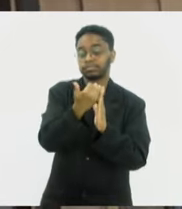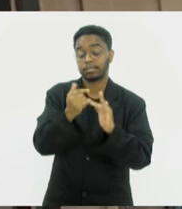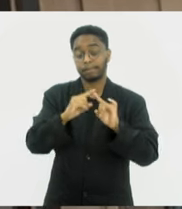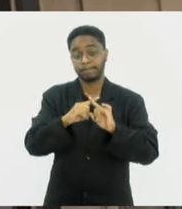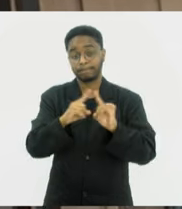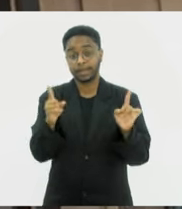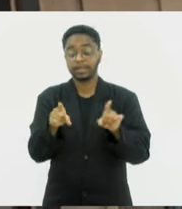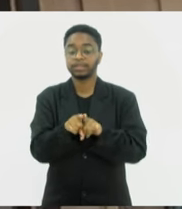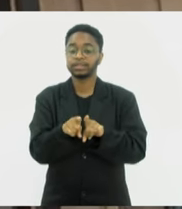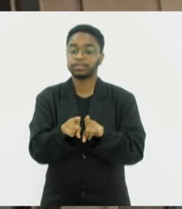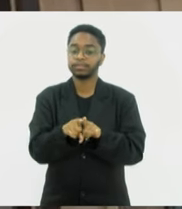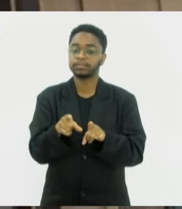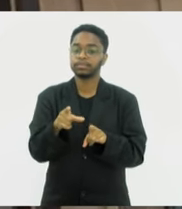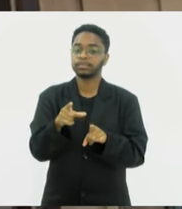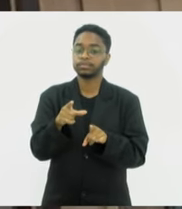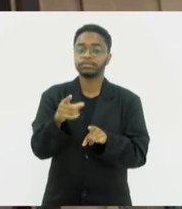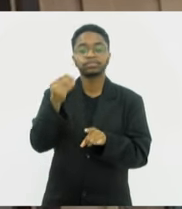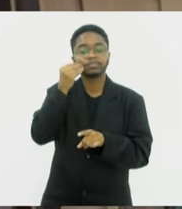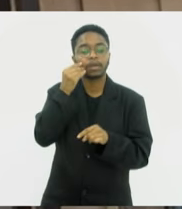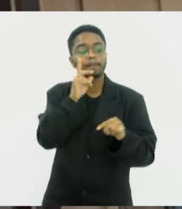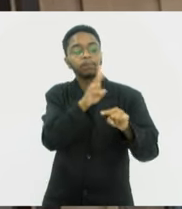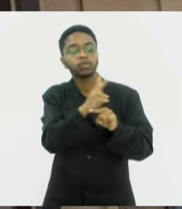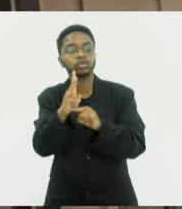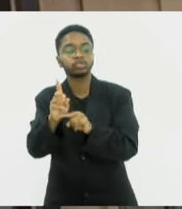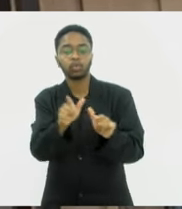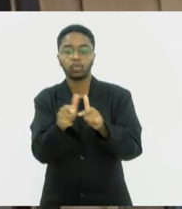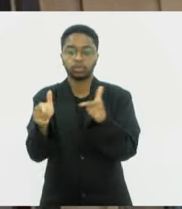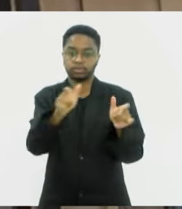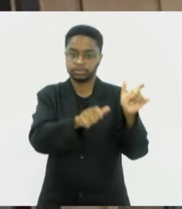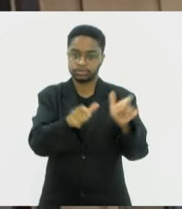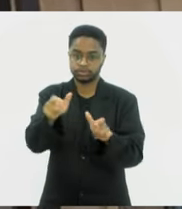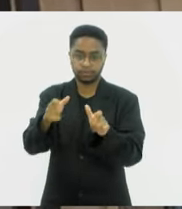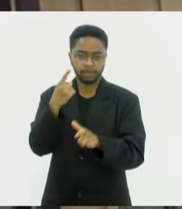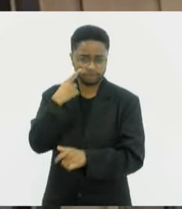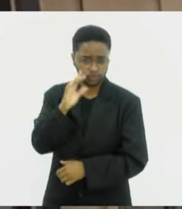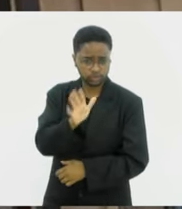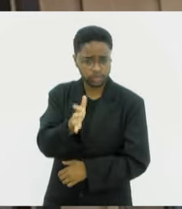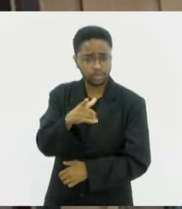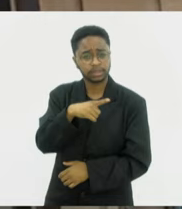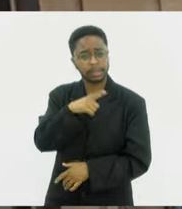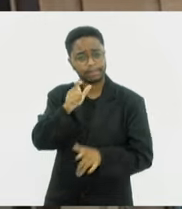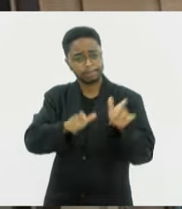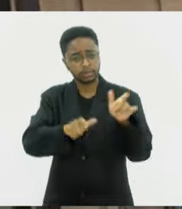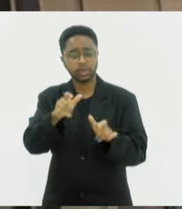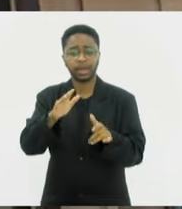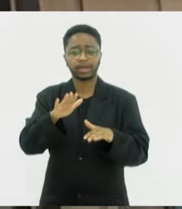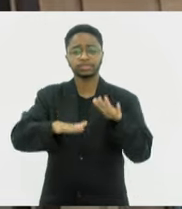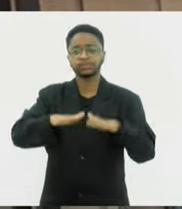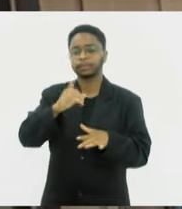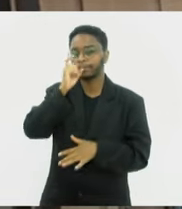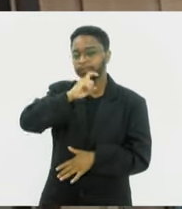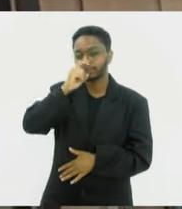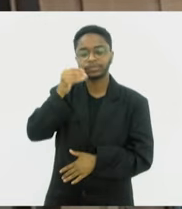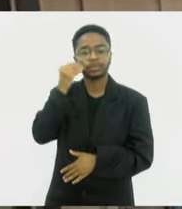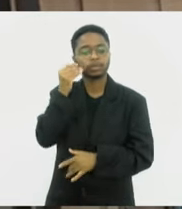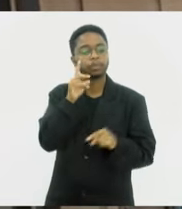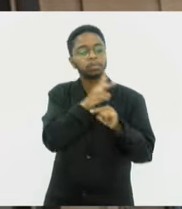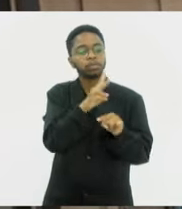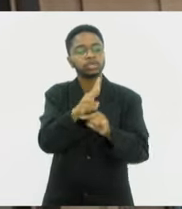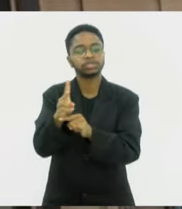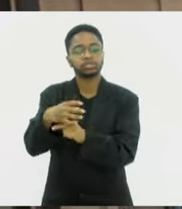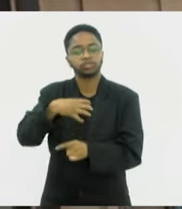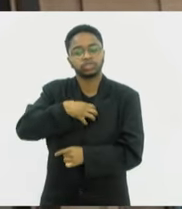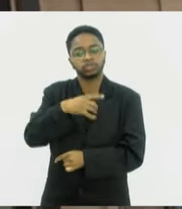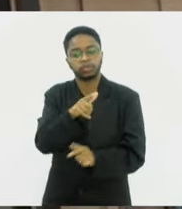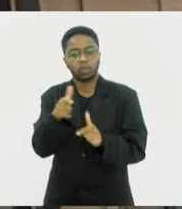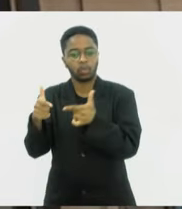a opção de proteger os outros. Já viu aquelas pessoas que muitas vezes mentem para proteger o sentimento de outras pessoas